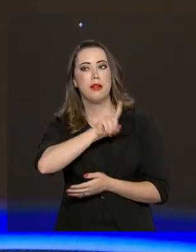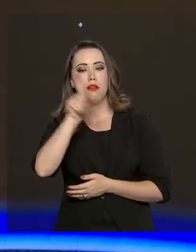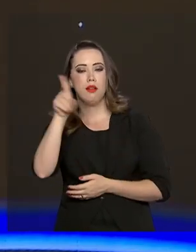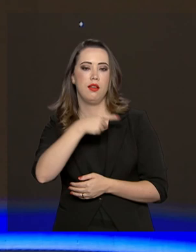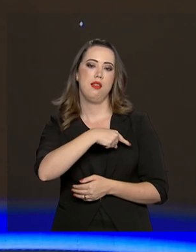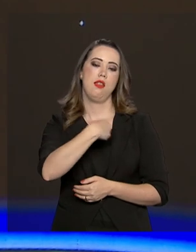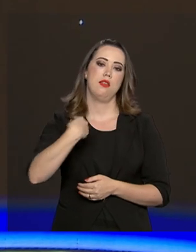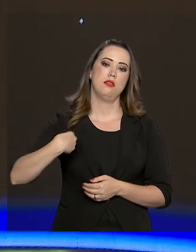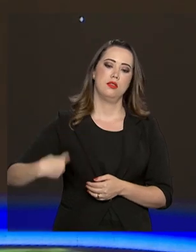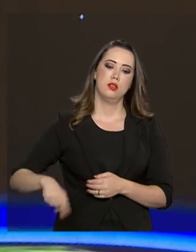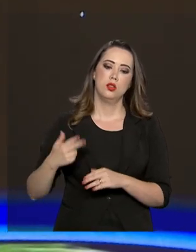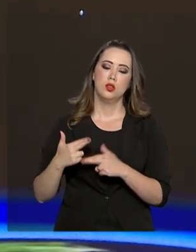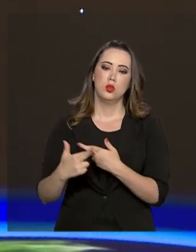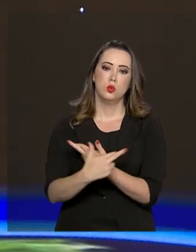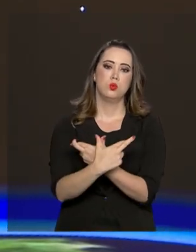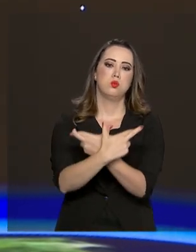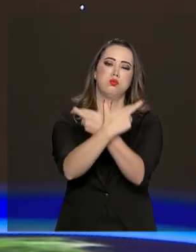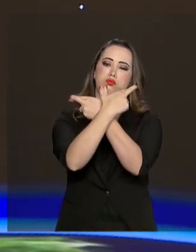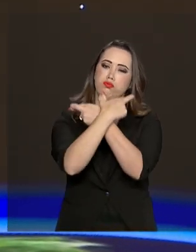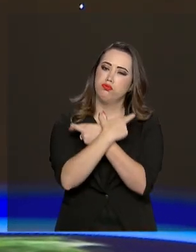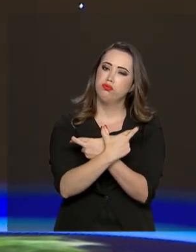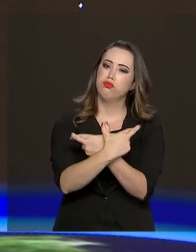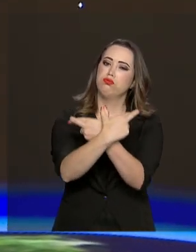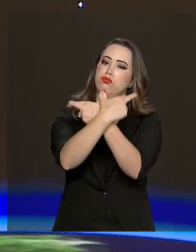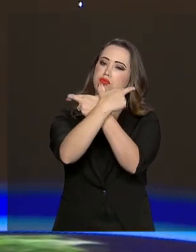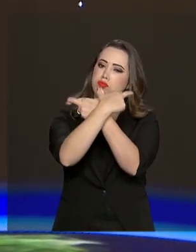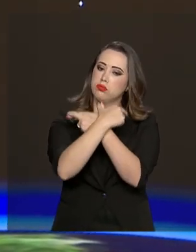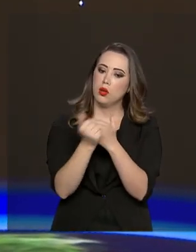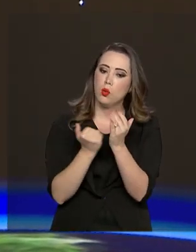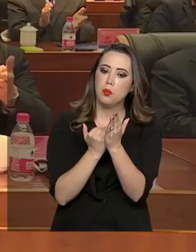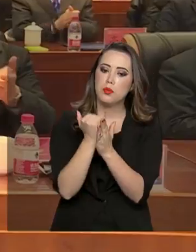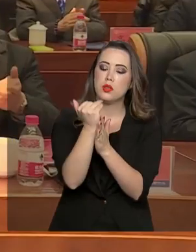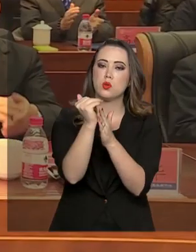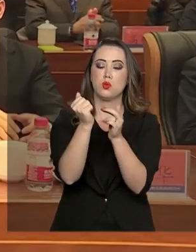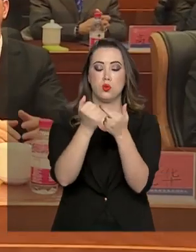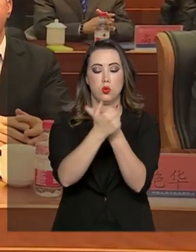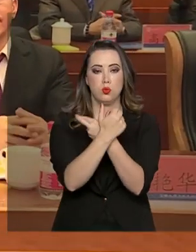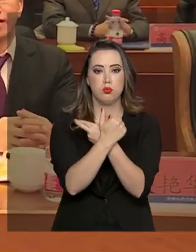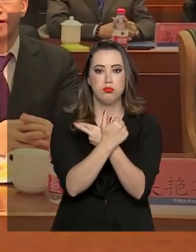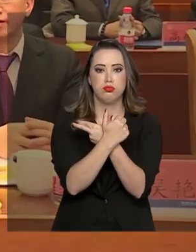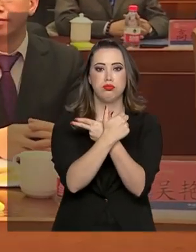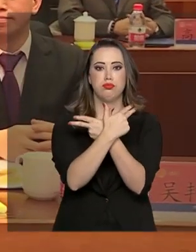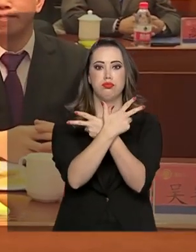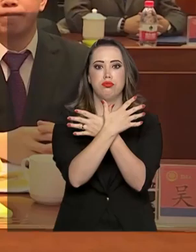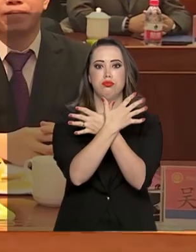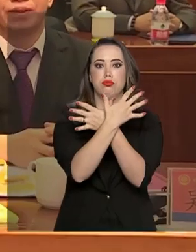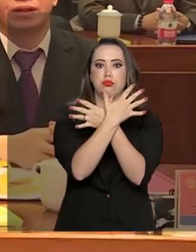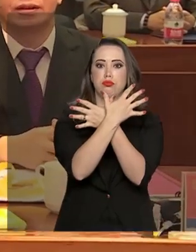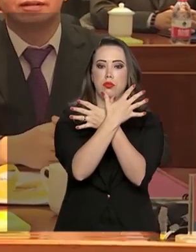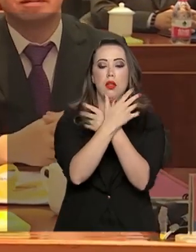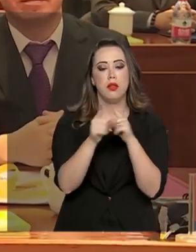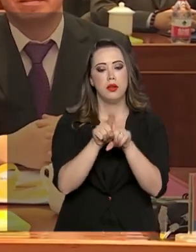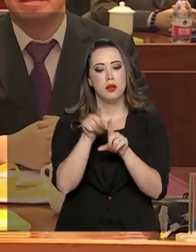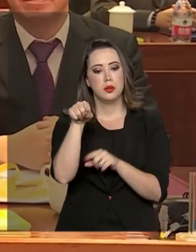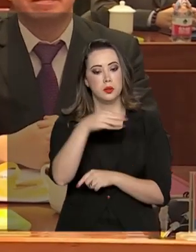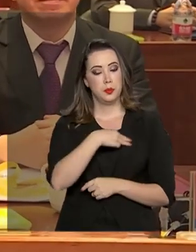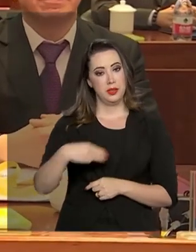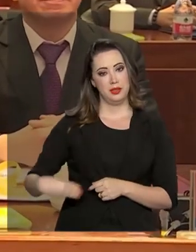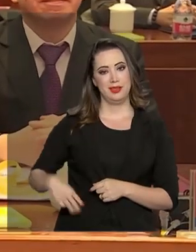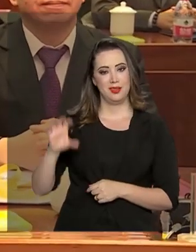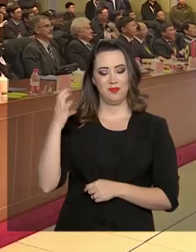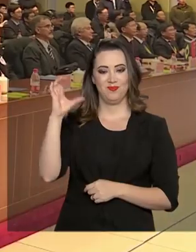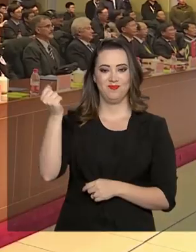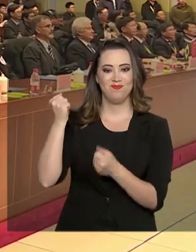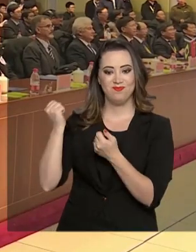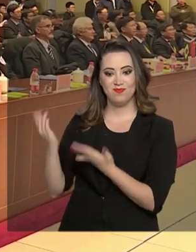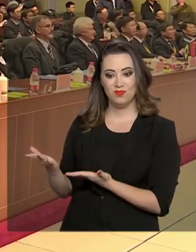quando o equipamento entrou em órbita e iniciou a abertura do painel solar. O ministro da Ciência e Tecnologia, o astronauta Marcos